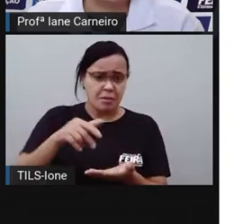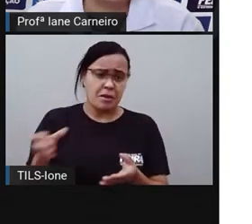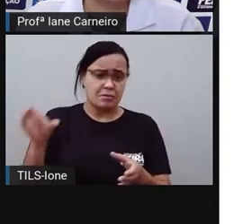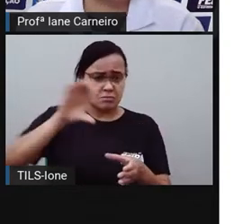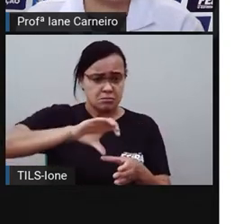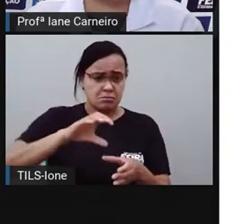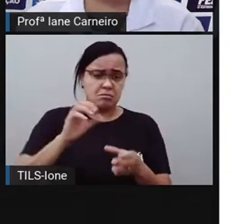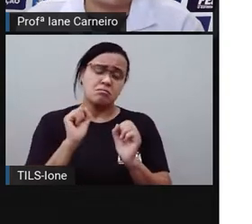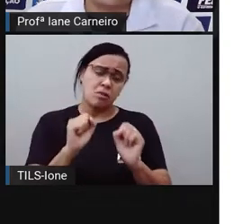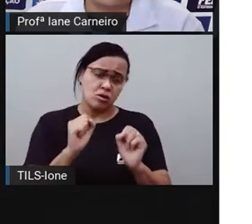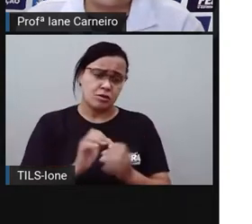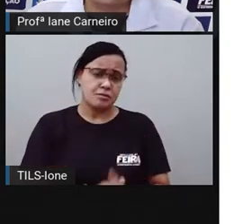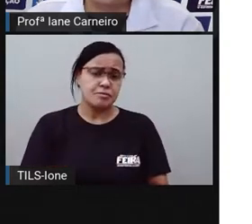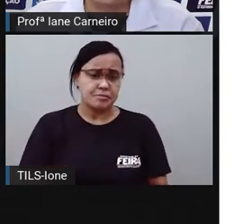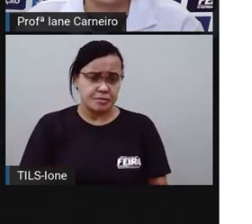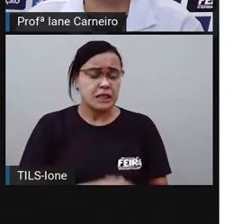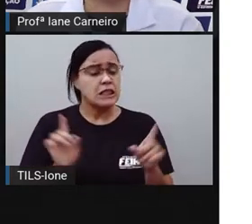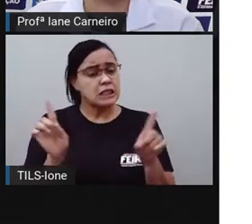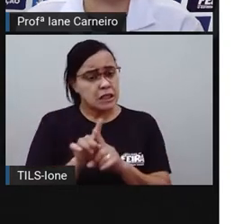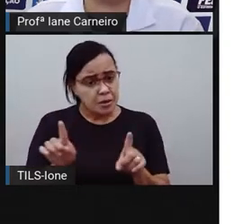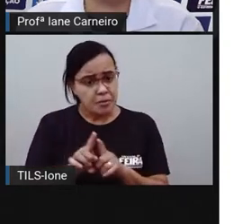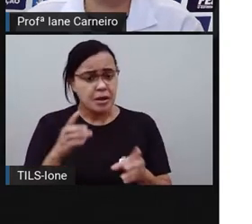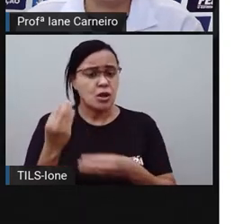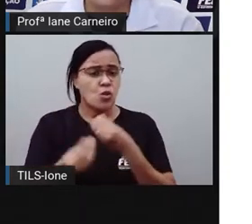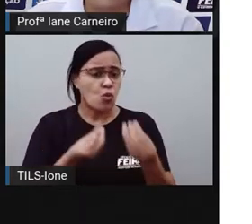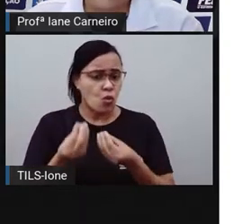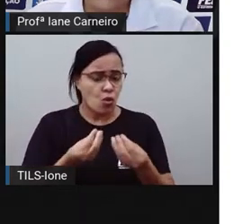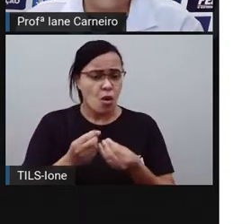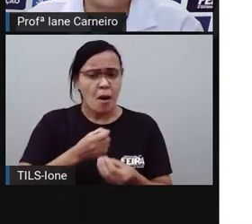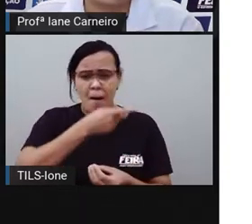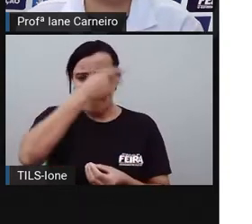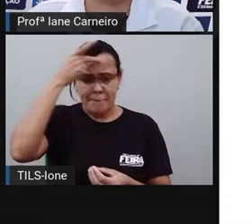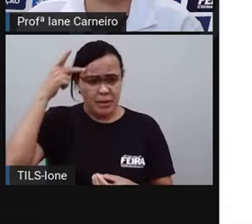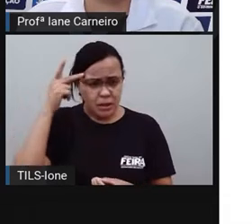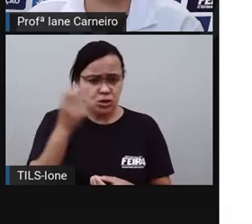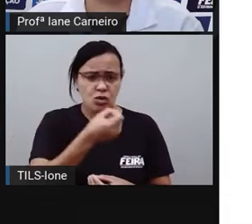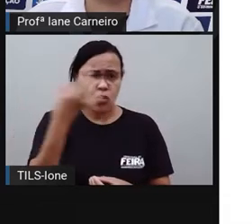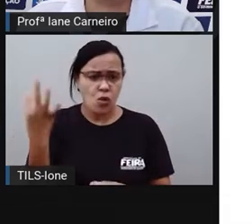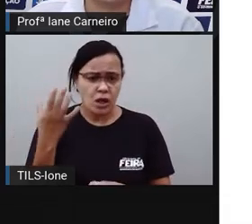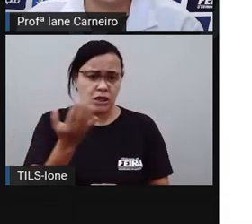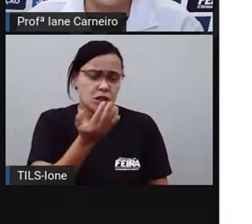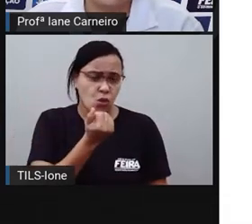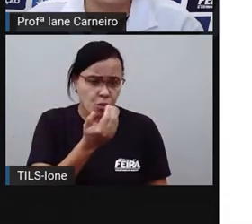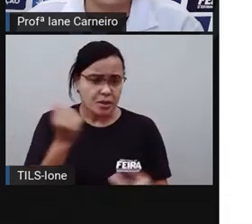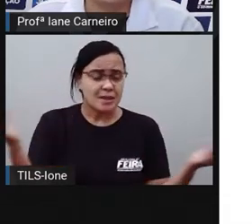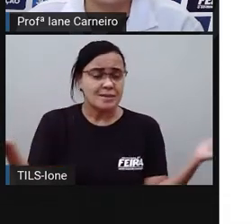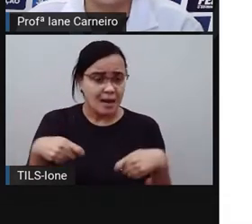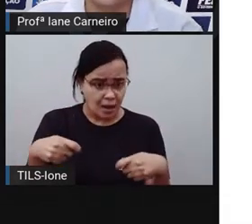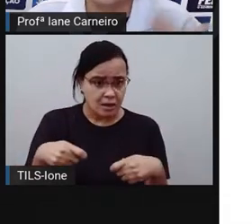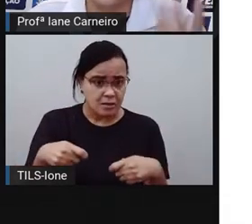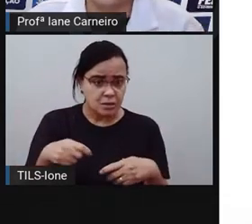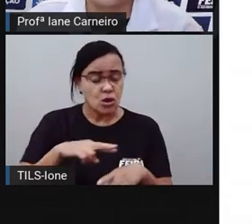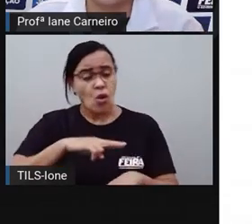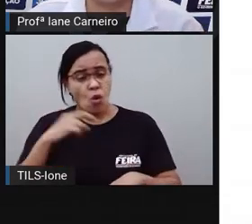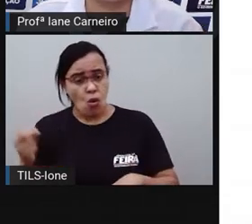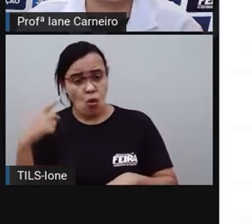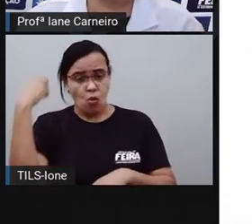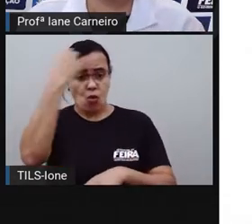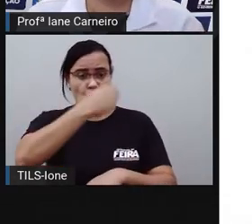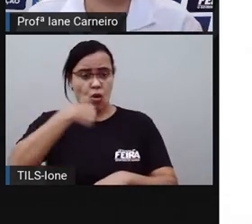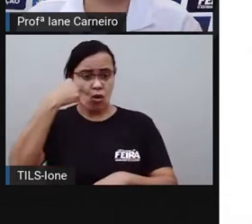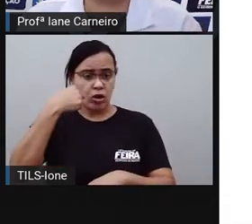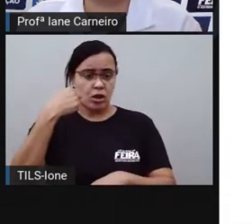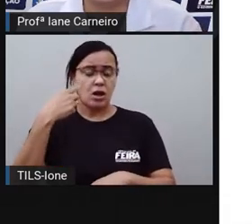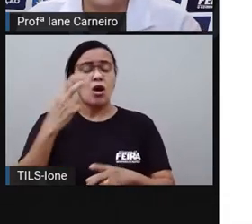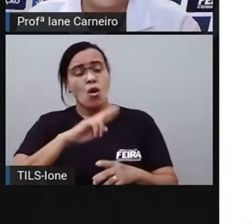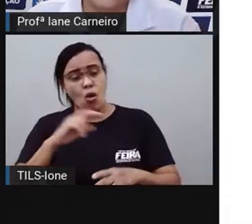Aí tem aqui também o rendimento, né? O tempo de preparo, o tempo total, né? De preparação da receita